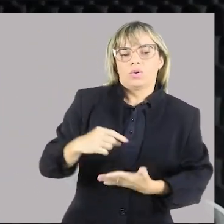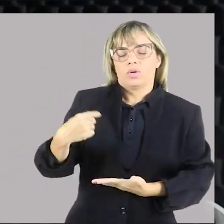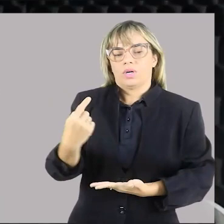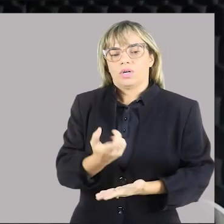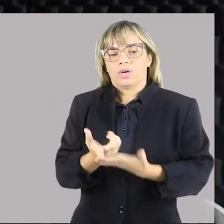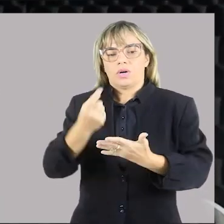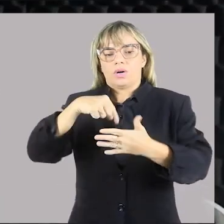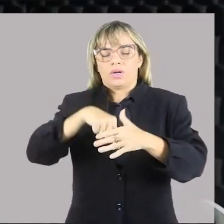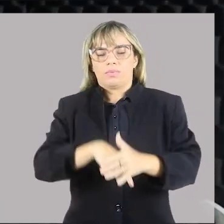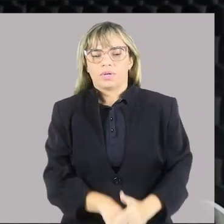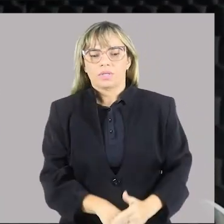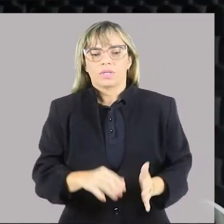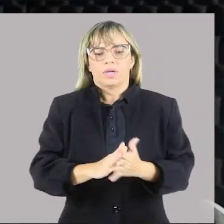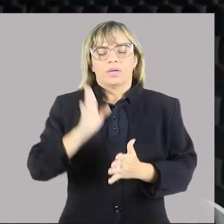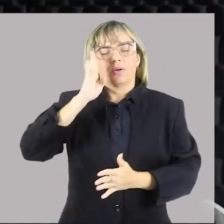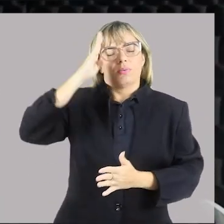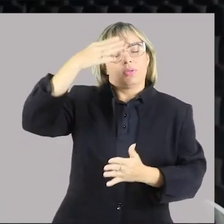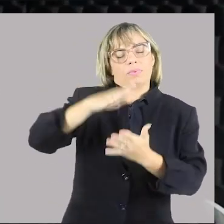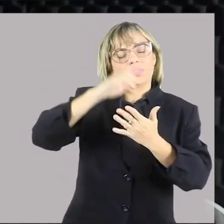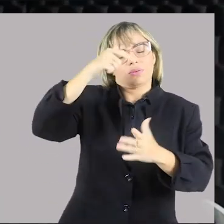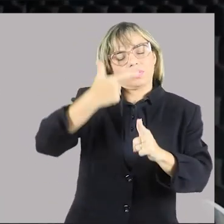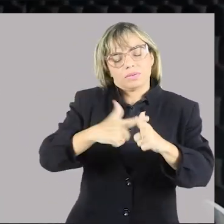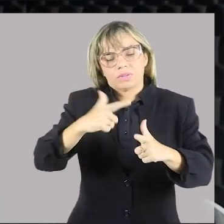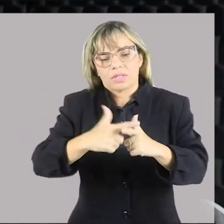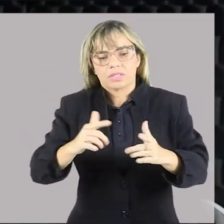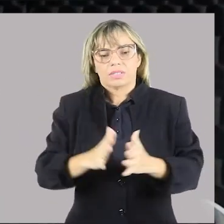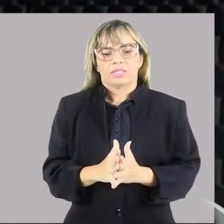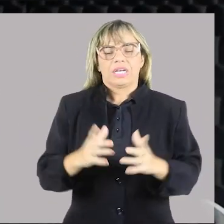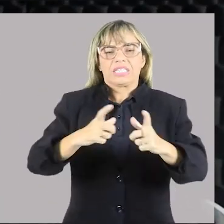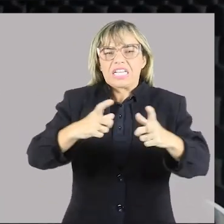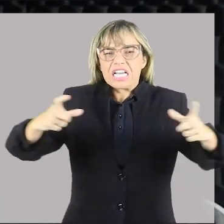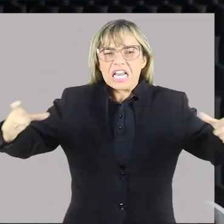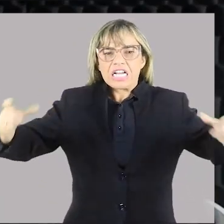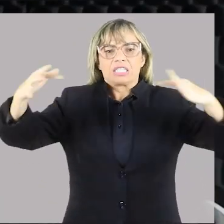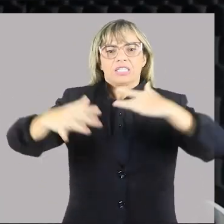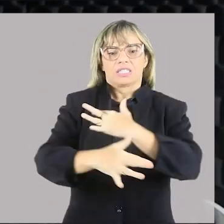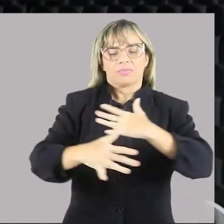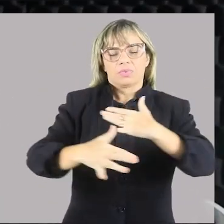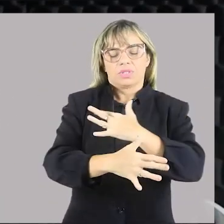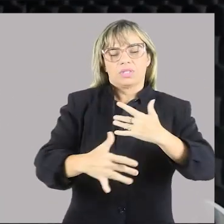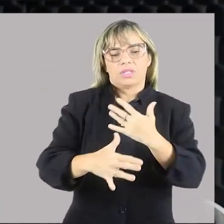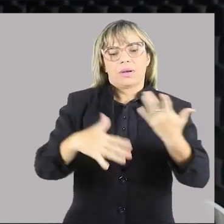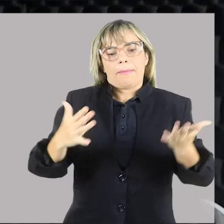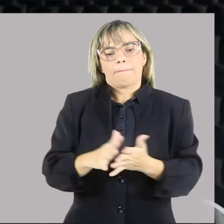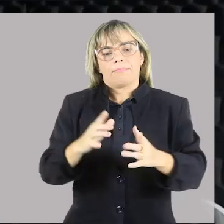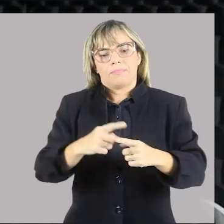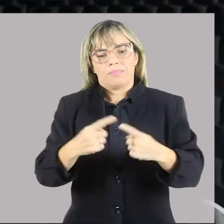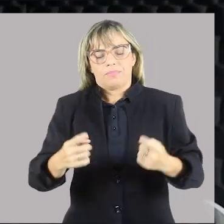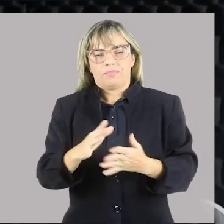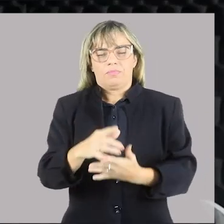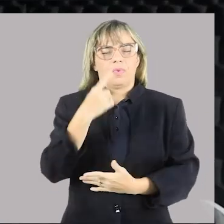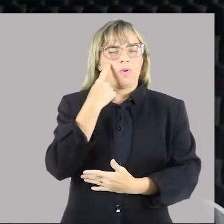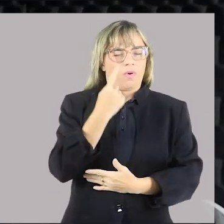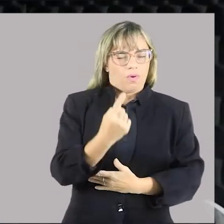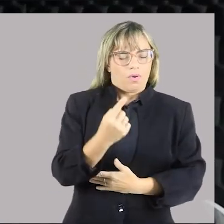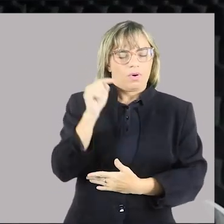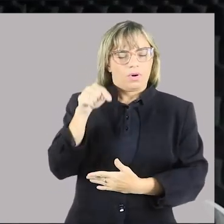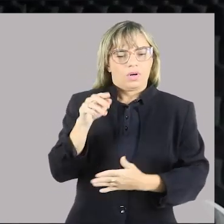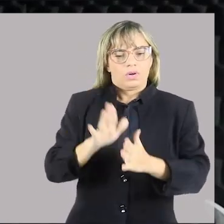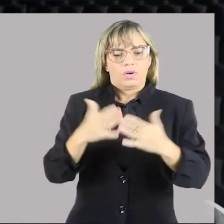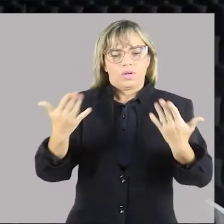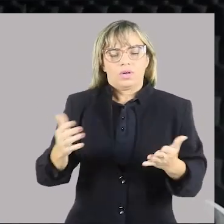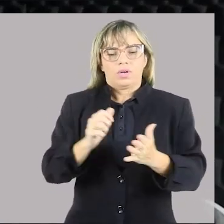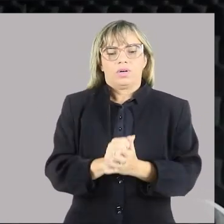os principais problemas das grandes cidades. Entretanto, antes de mais nada, você que dá num